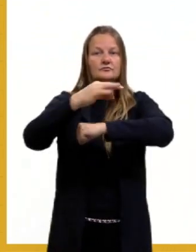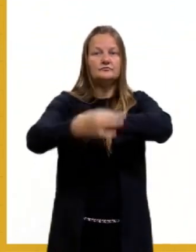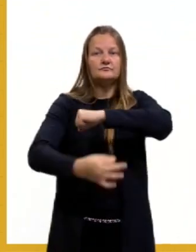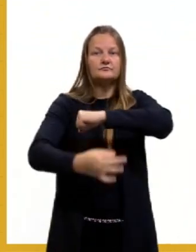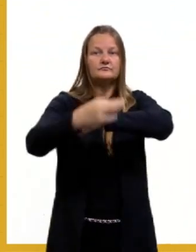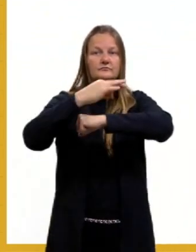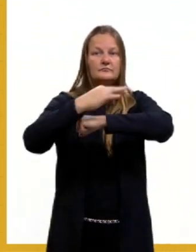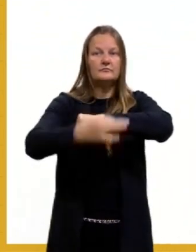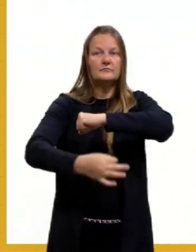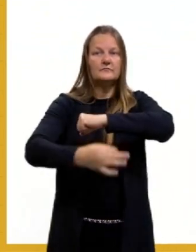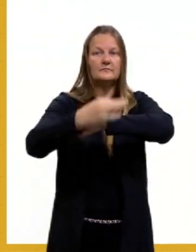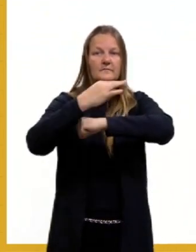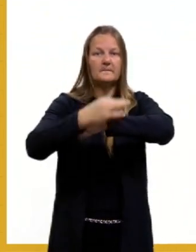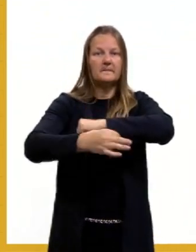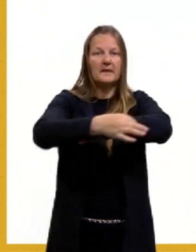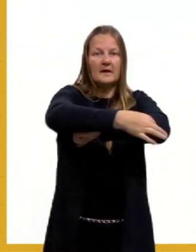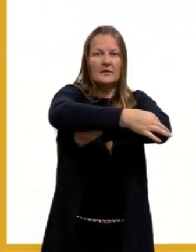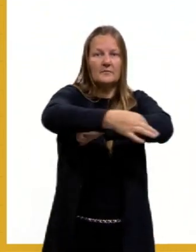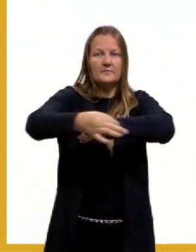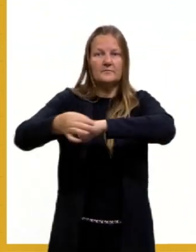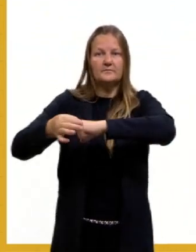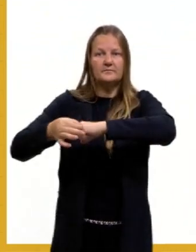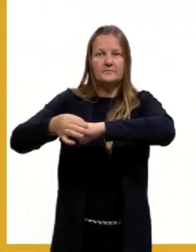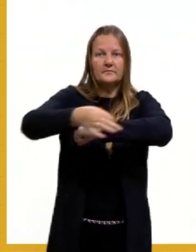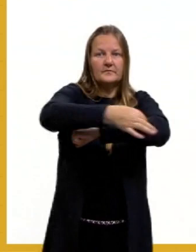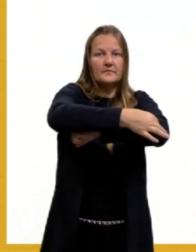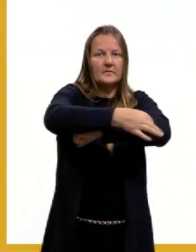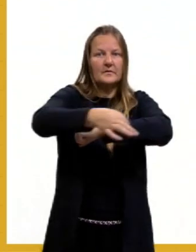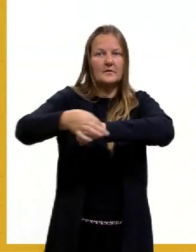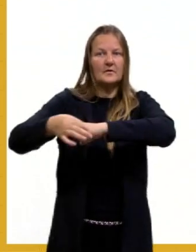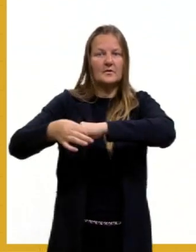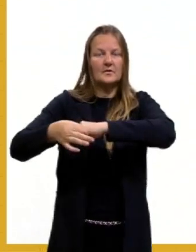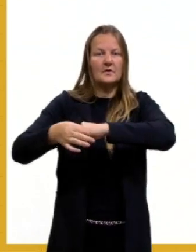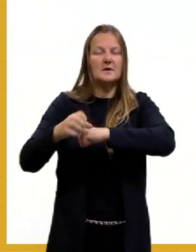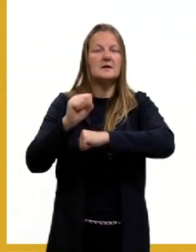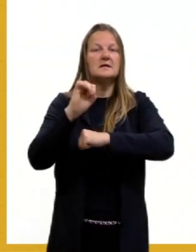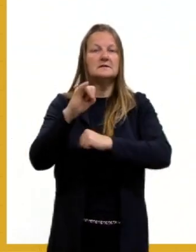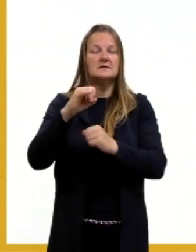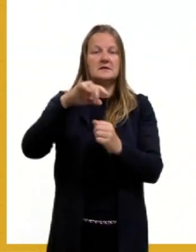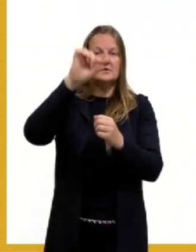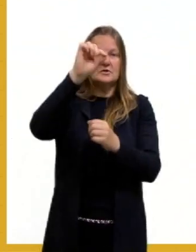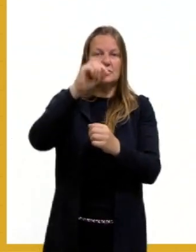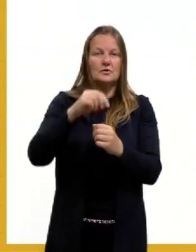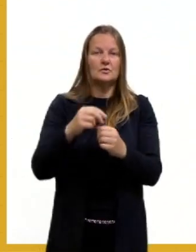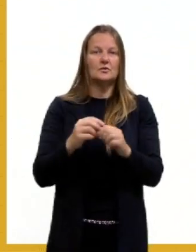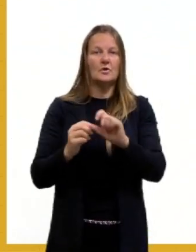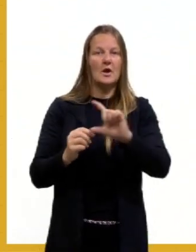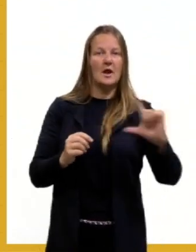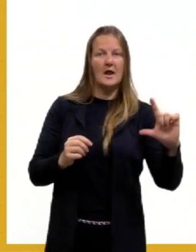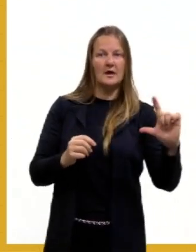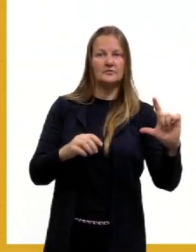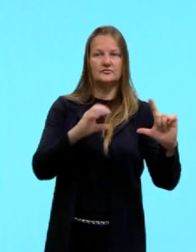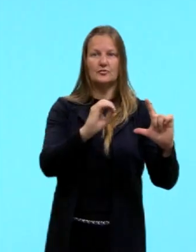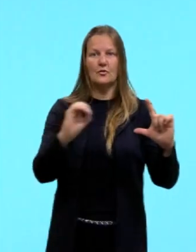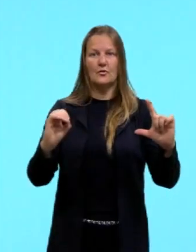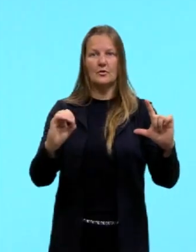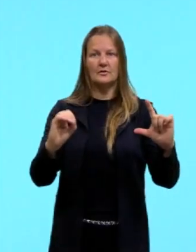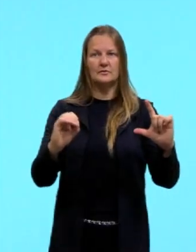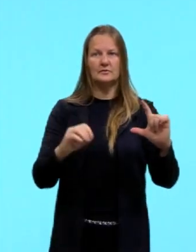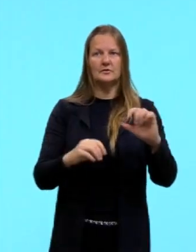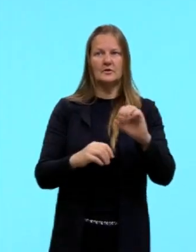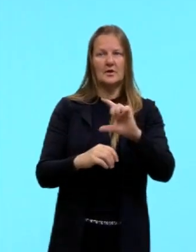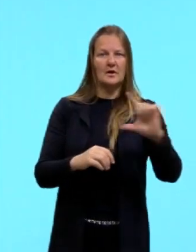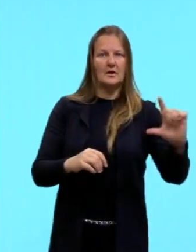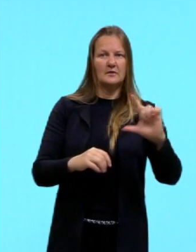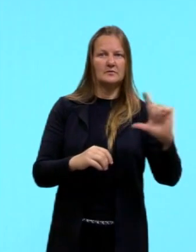mesmo hemisfério, então, a gente subtrai as longitudes, isso quer dizer, está no hemisfério leste, os dois, as duas, os dois pontos,